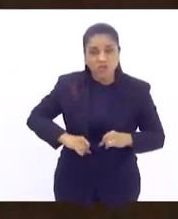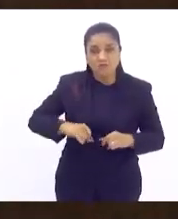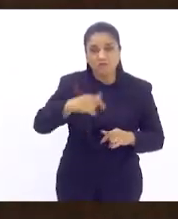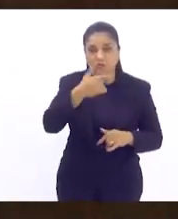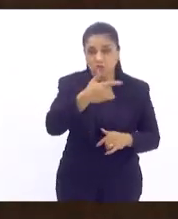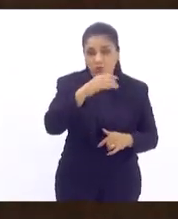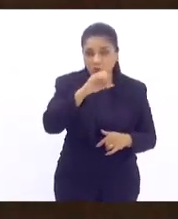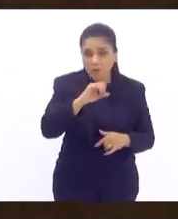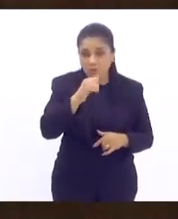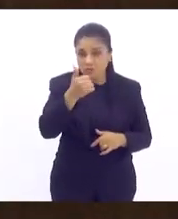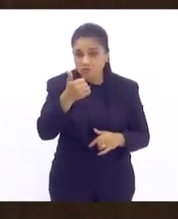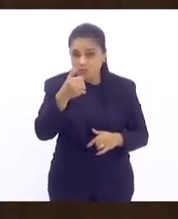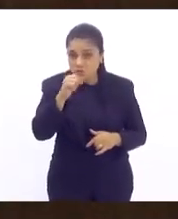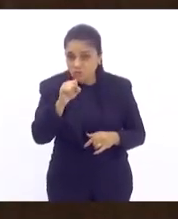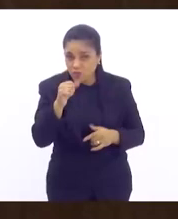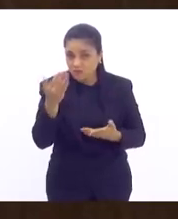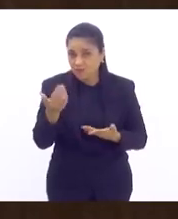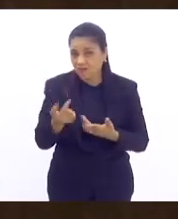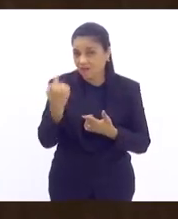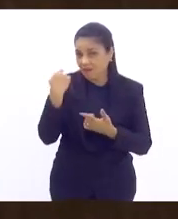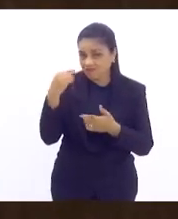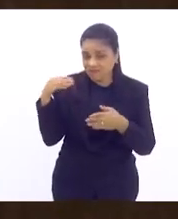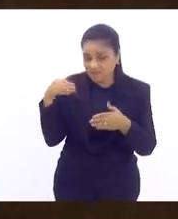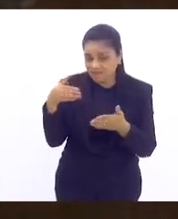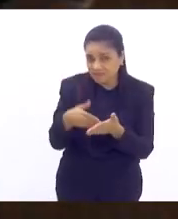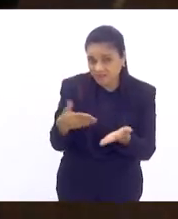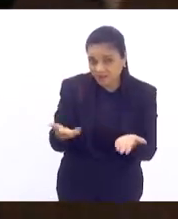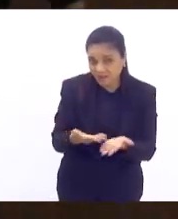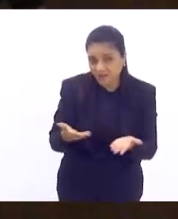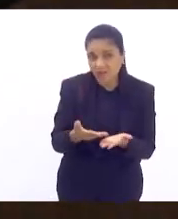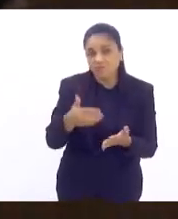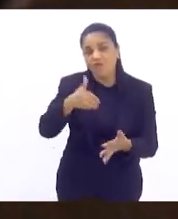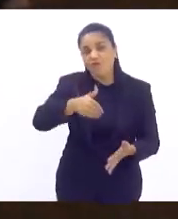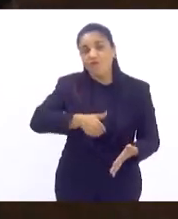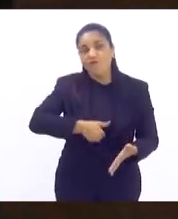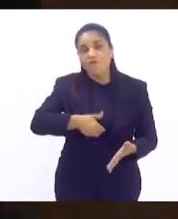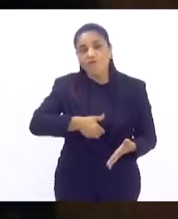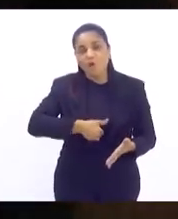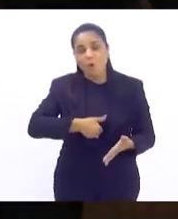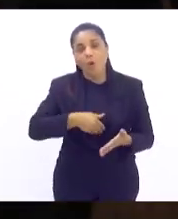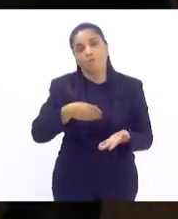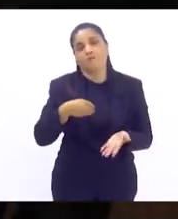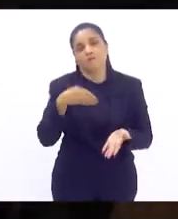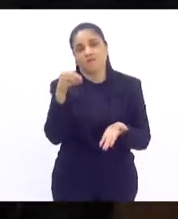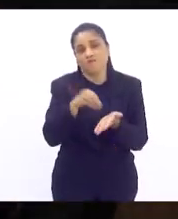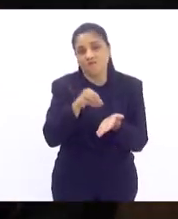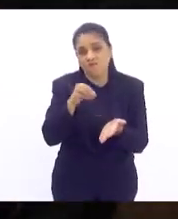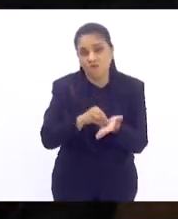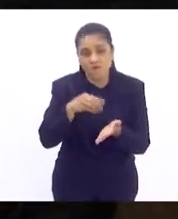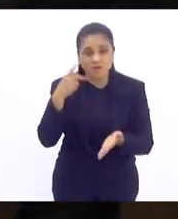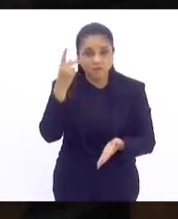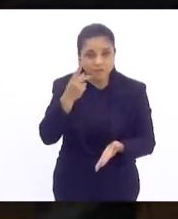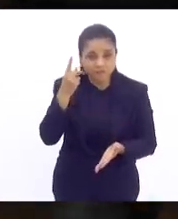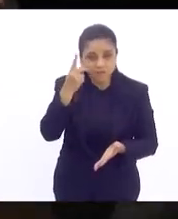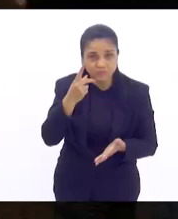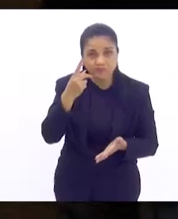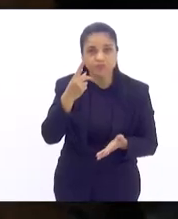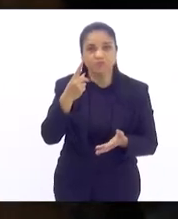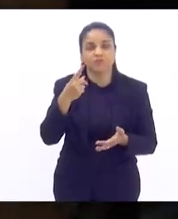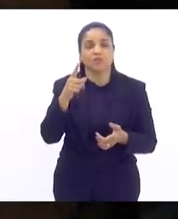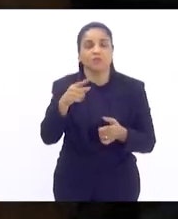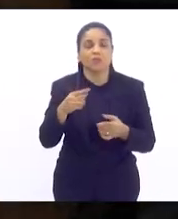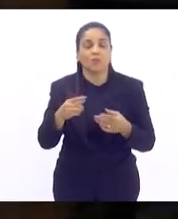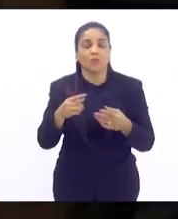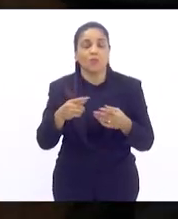regresso do país ao mapa da fome, fruto do desmonte das políticas públicas implementadas pelo governo Luiz Inácio